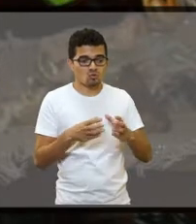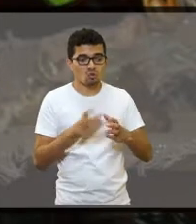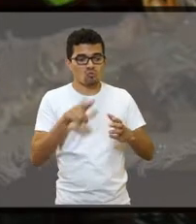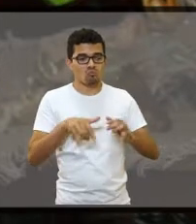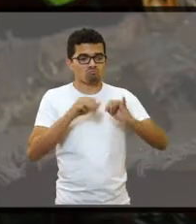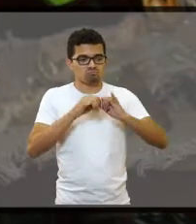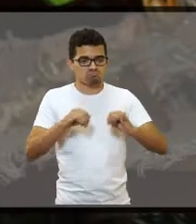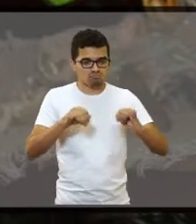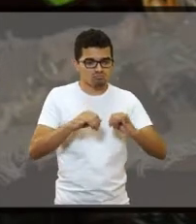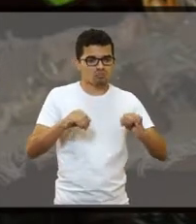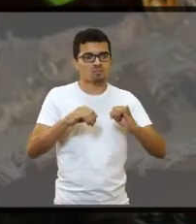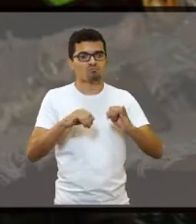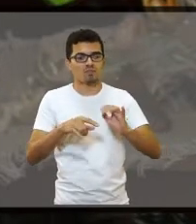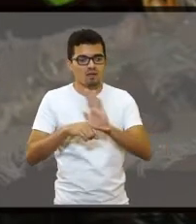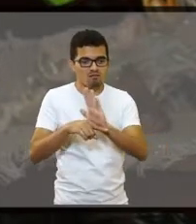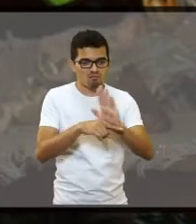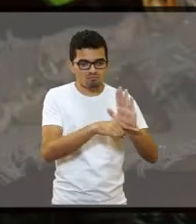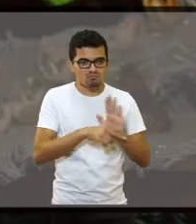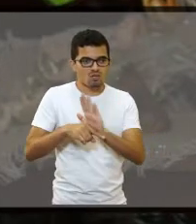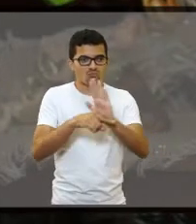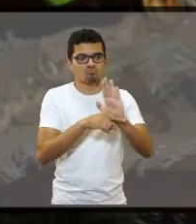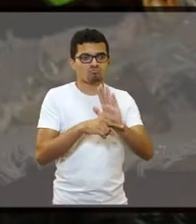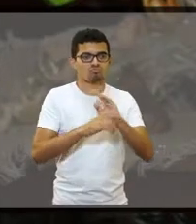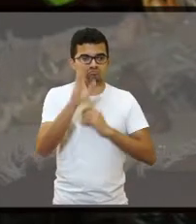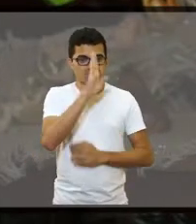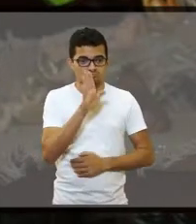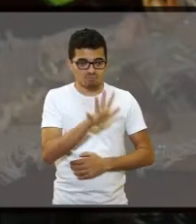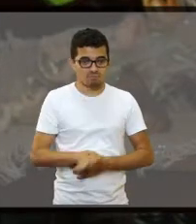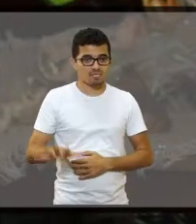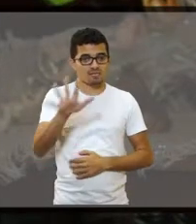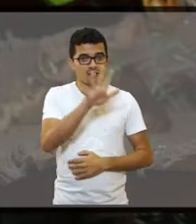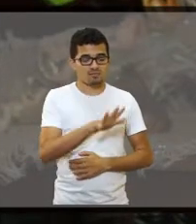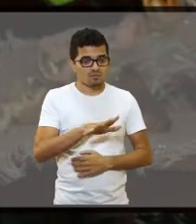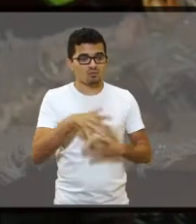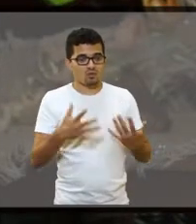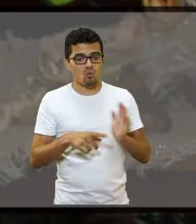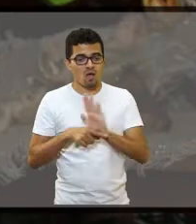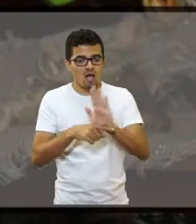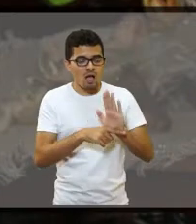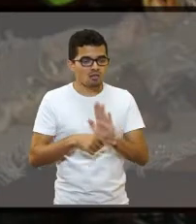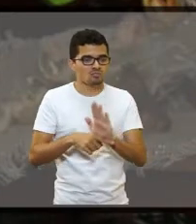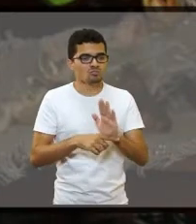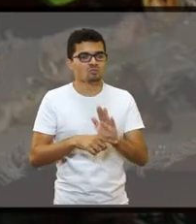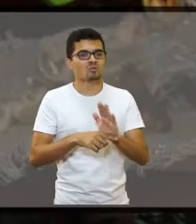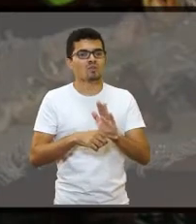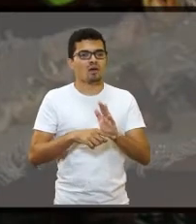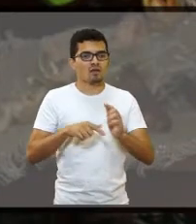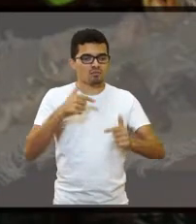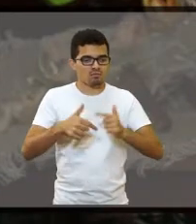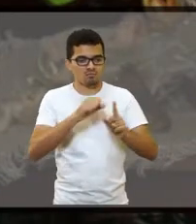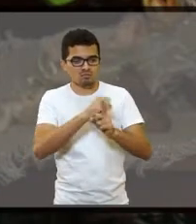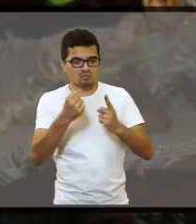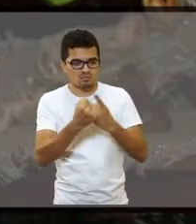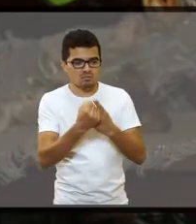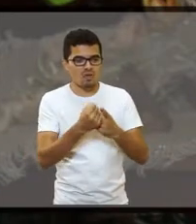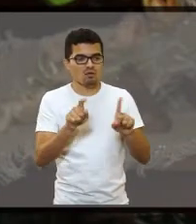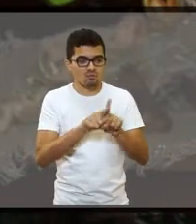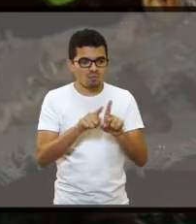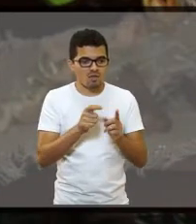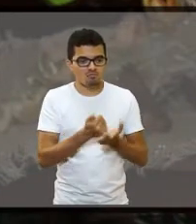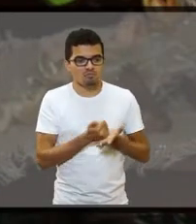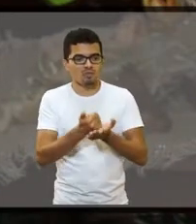evangelização e também eventos beneficentes por todo o Brasil. Então isso ajuda muitas vezes obras sociais, obras assistenciais com